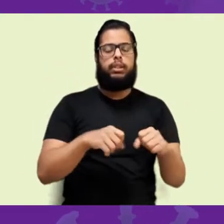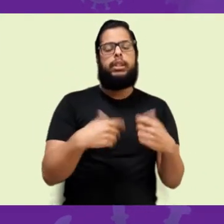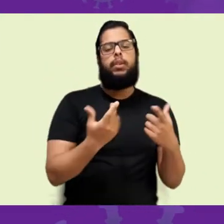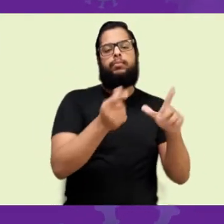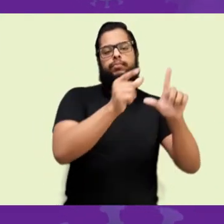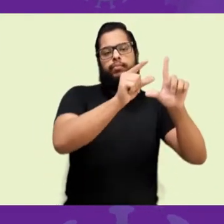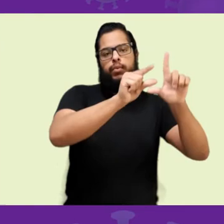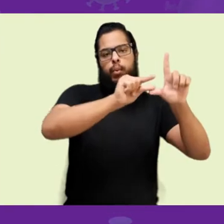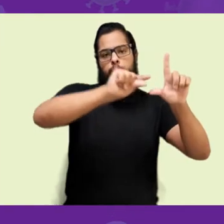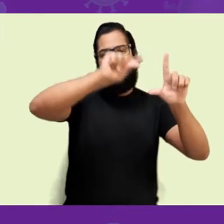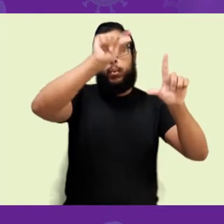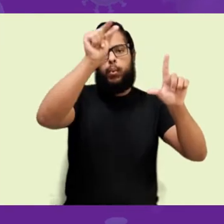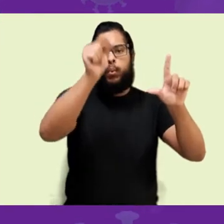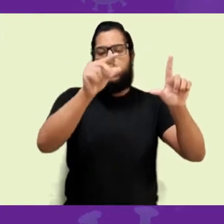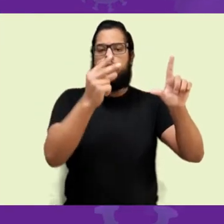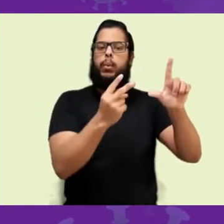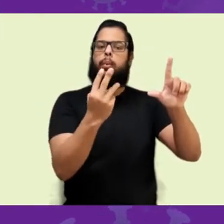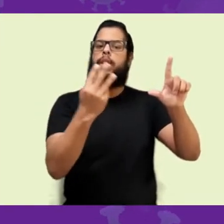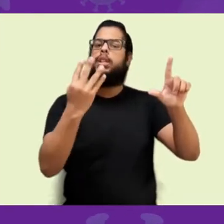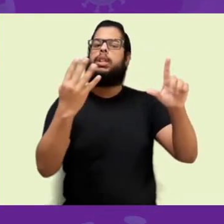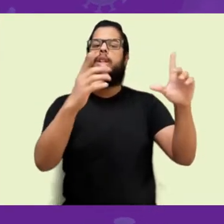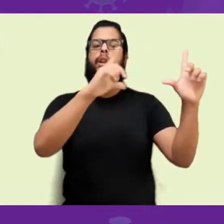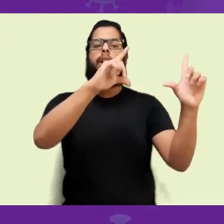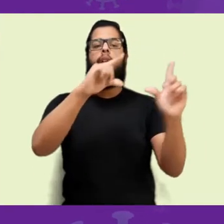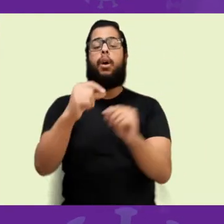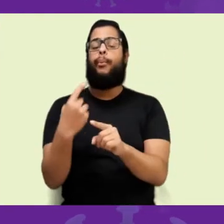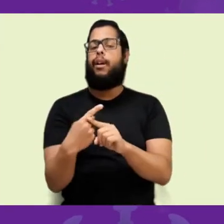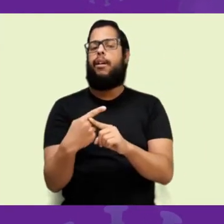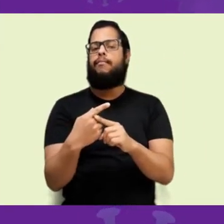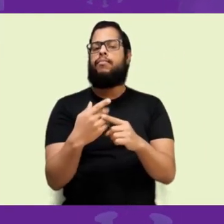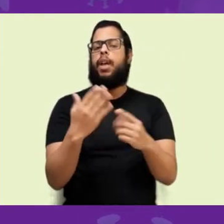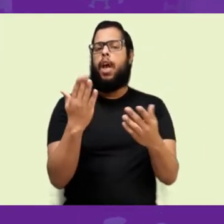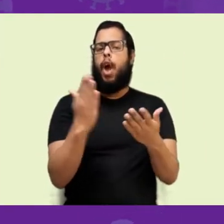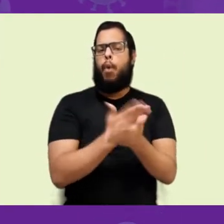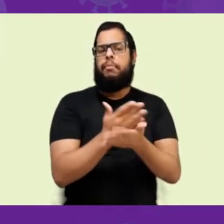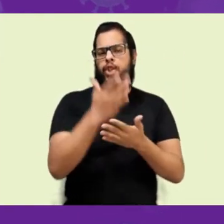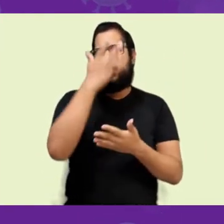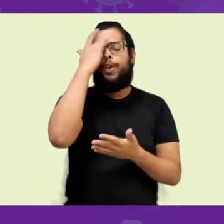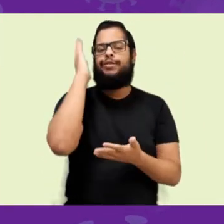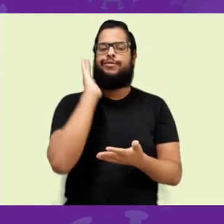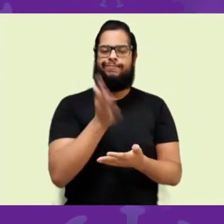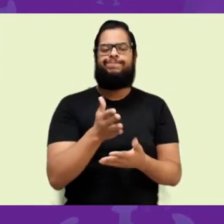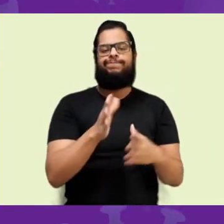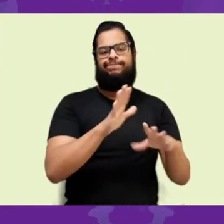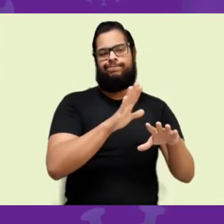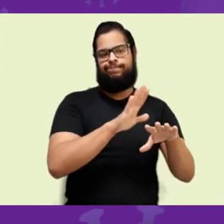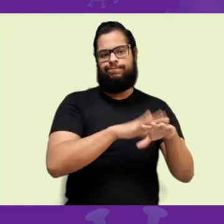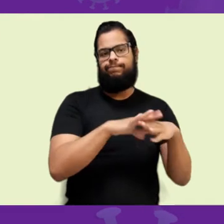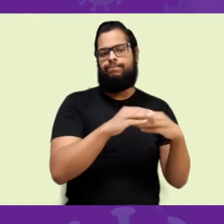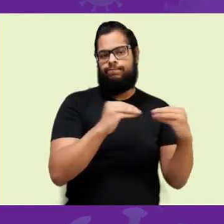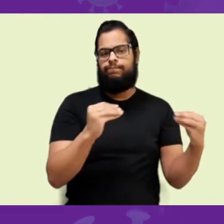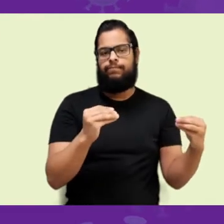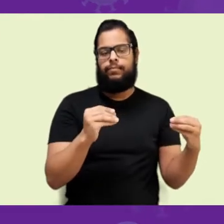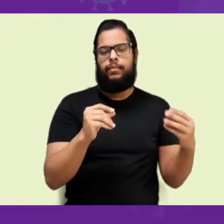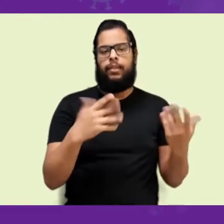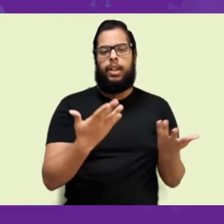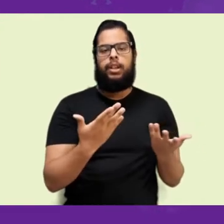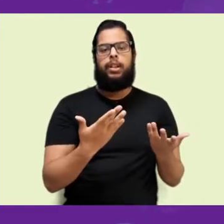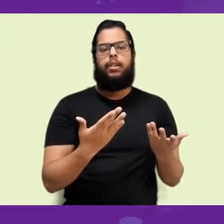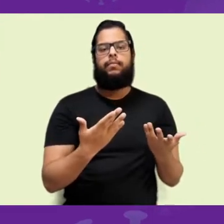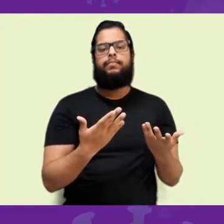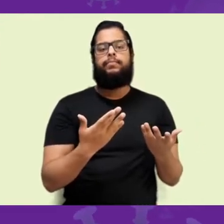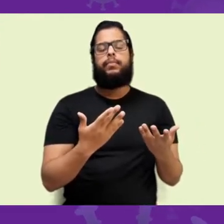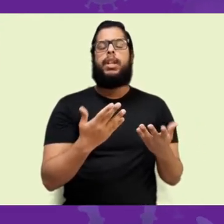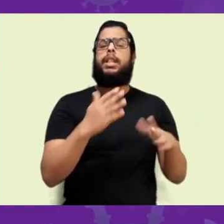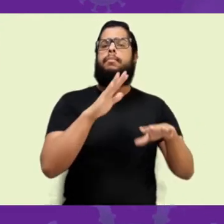certa parcela da população já está imunizada. Mas tudo vai depender se a primeira onda vai ser a mais intensa ou se a segunda vai ser